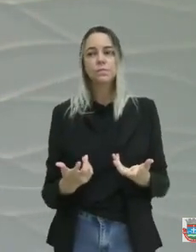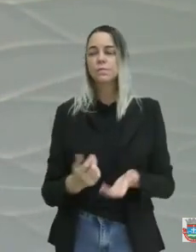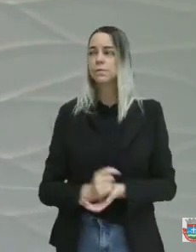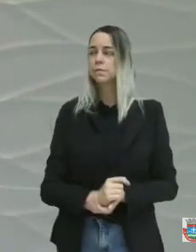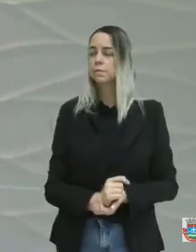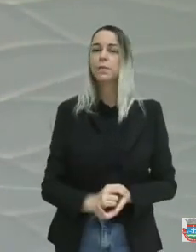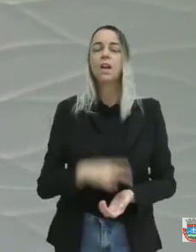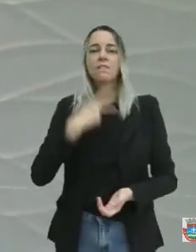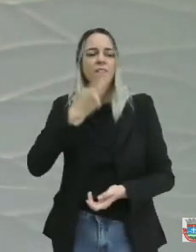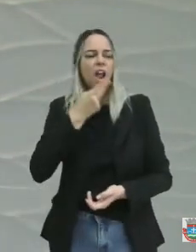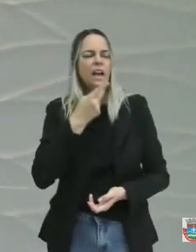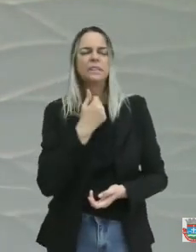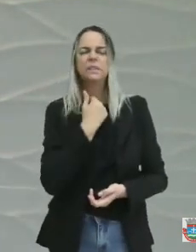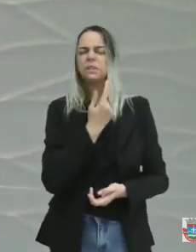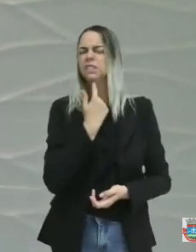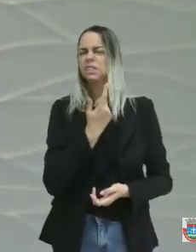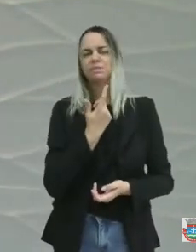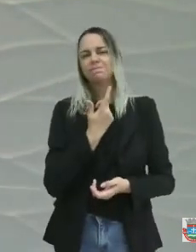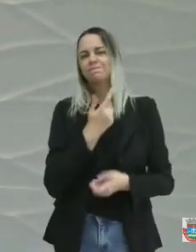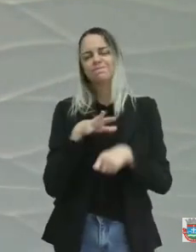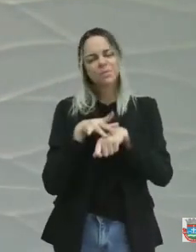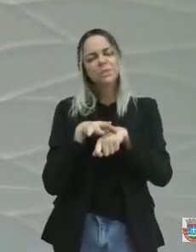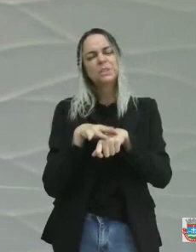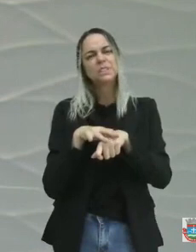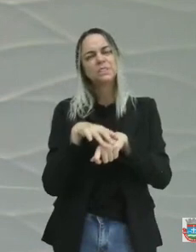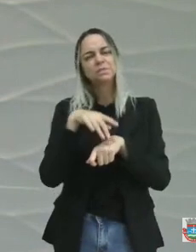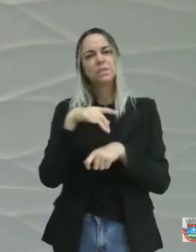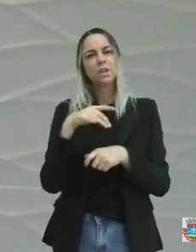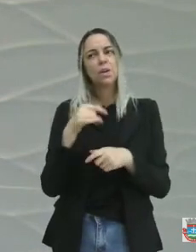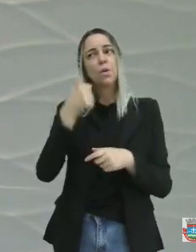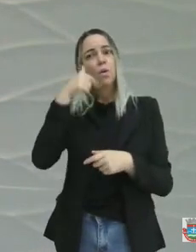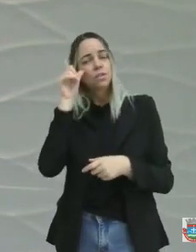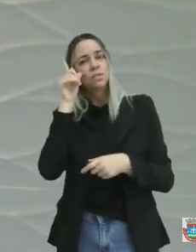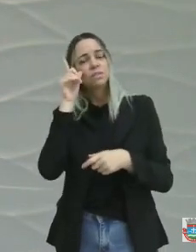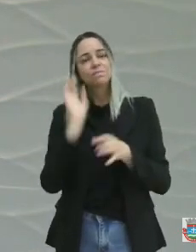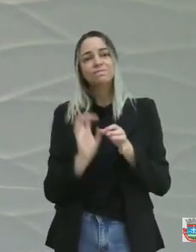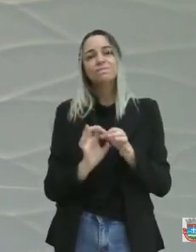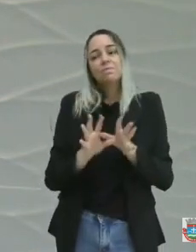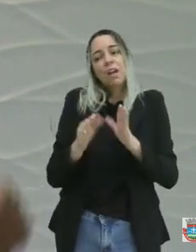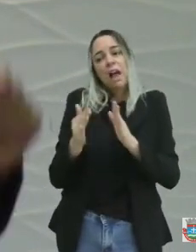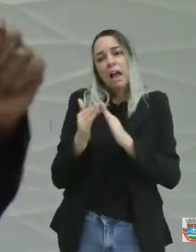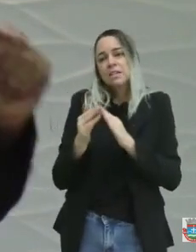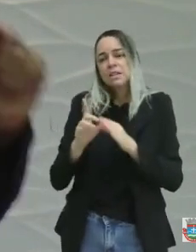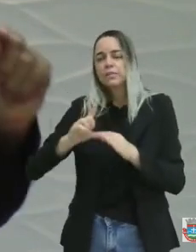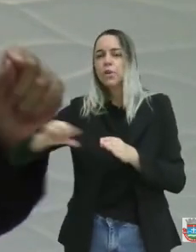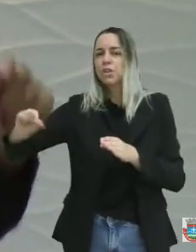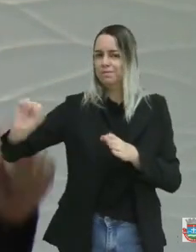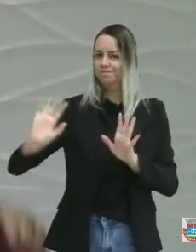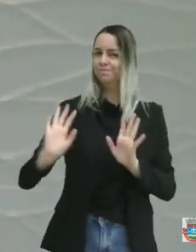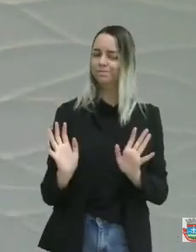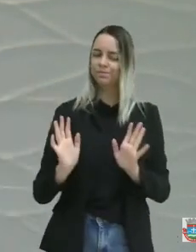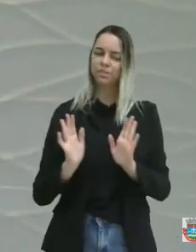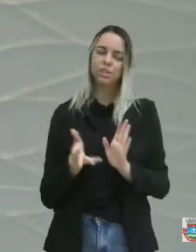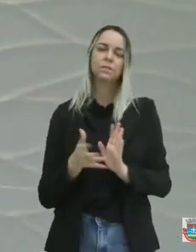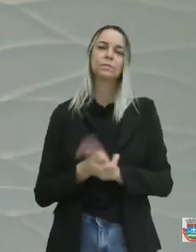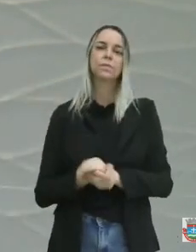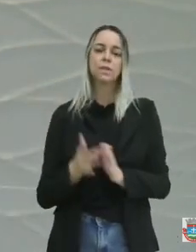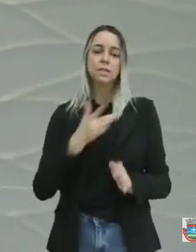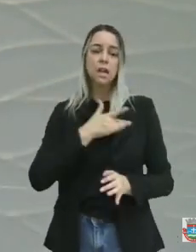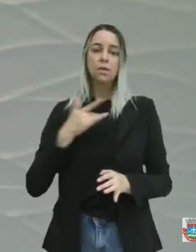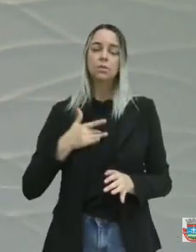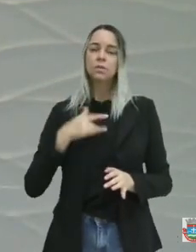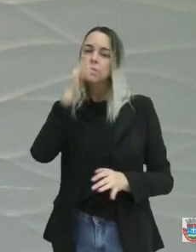sem poder falar. Recebeu alta ontem, mas está sem fala ainda. Para vocês verem como está a saúde de São Bento.